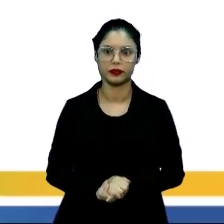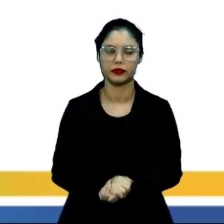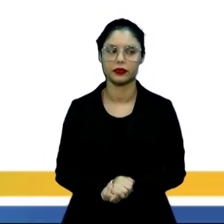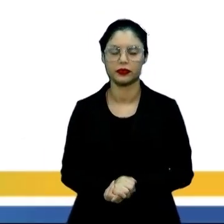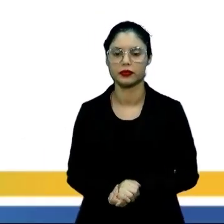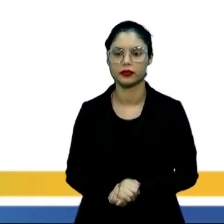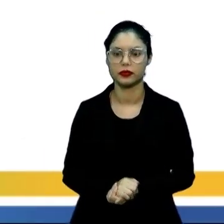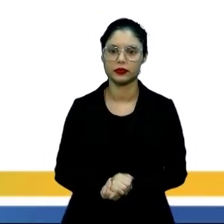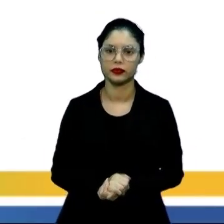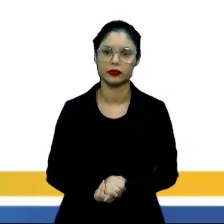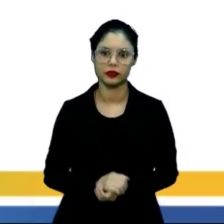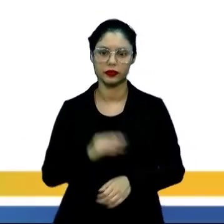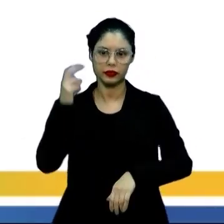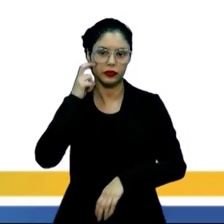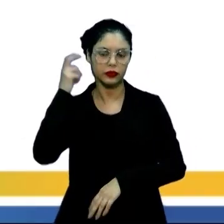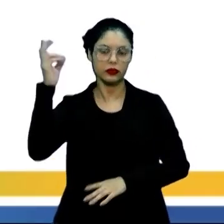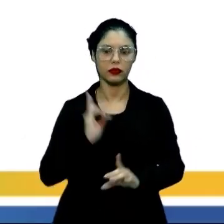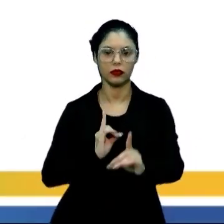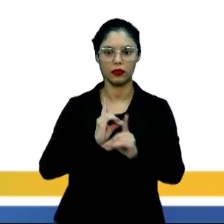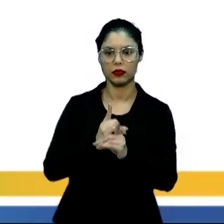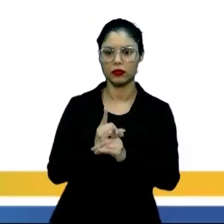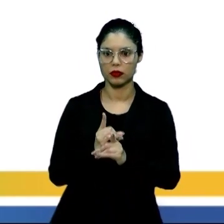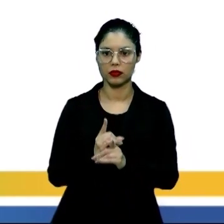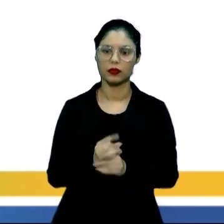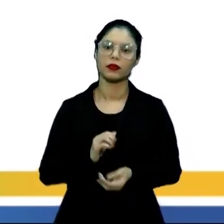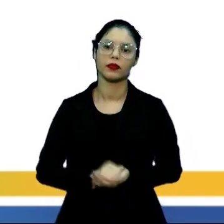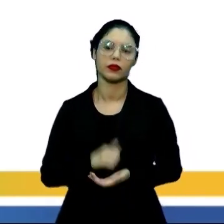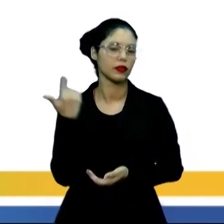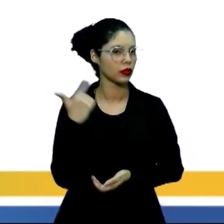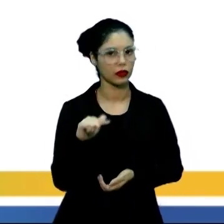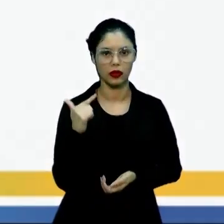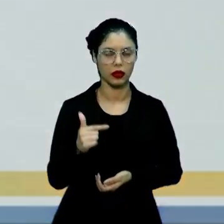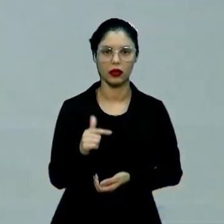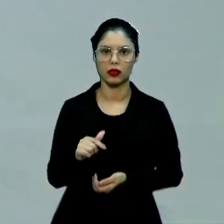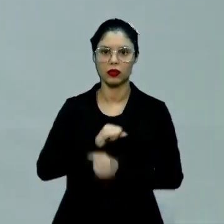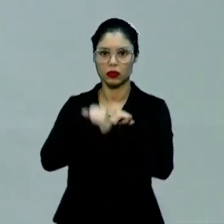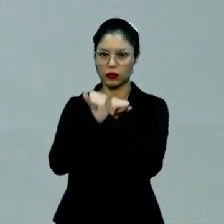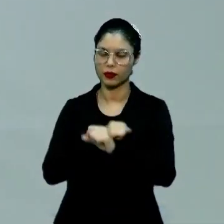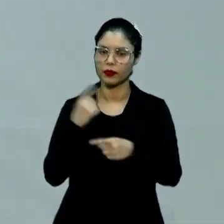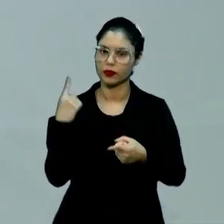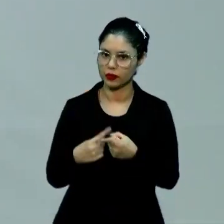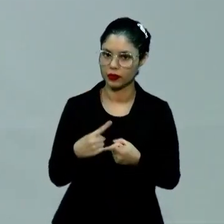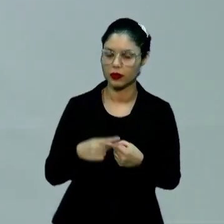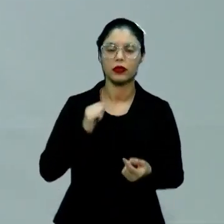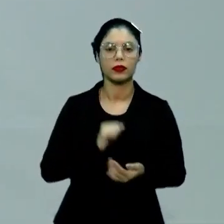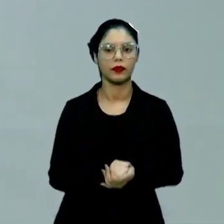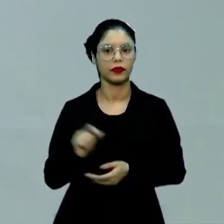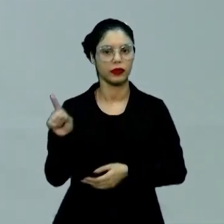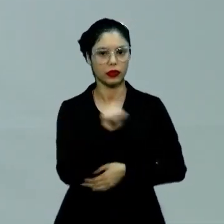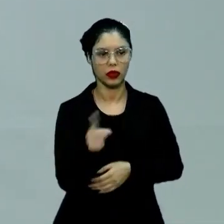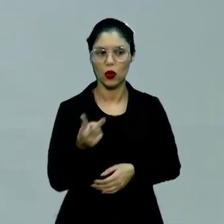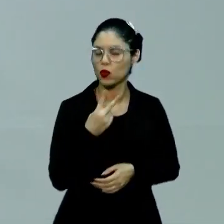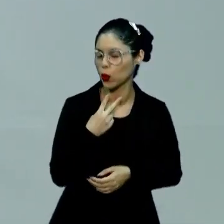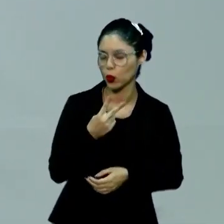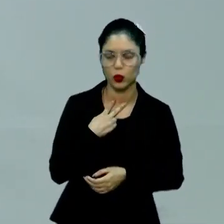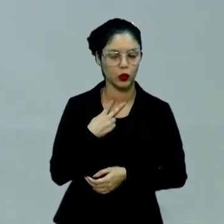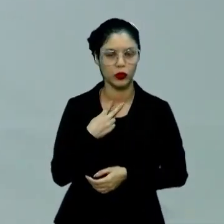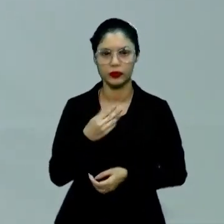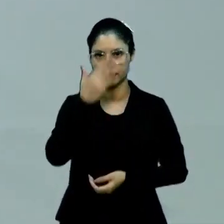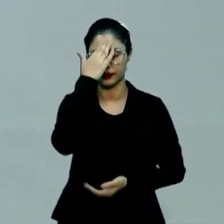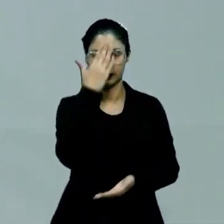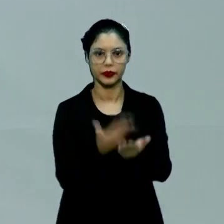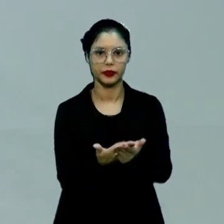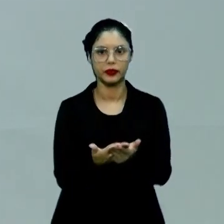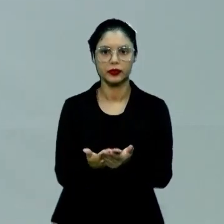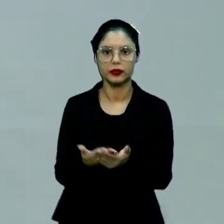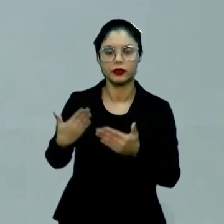vejam aqui, ó, que a cultura e a identificação não nos condena. Por quê? Porque não posso acreditar